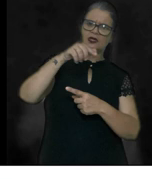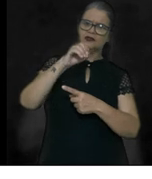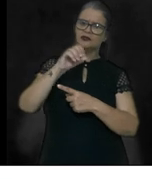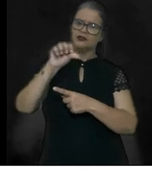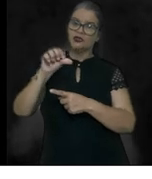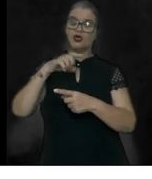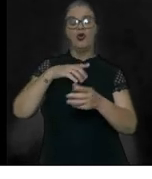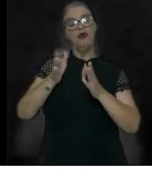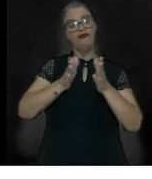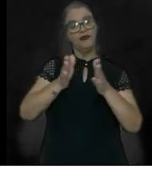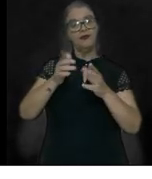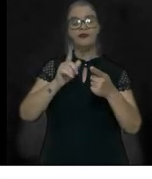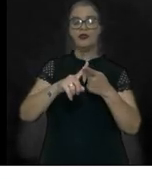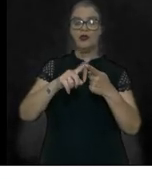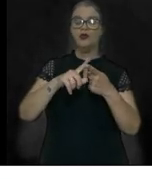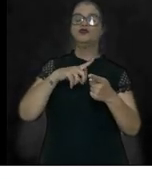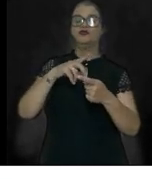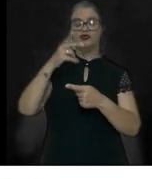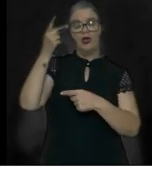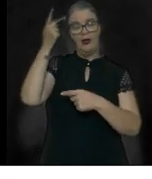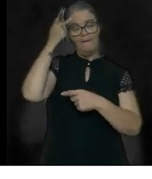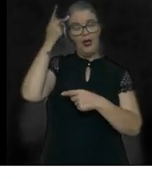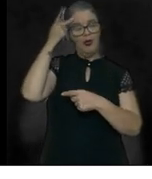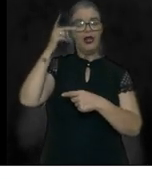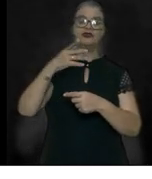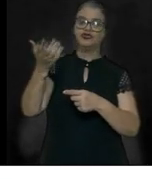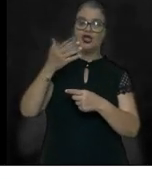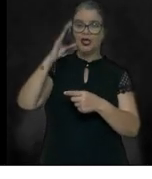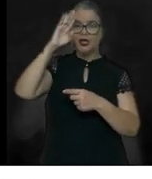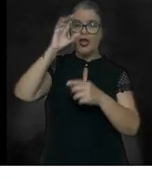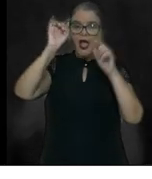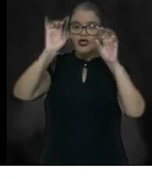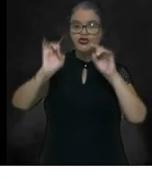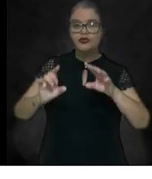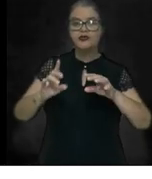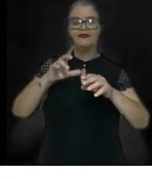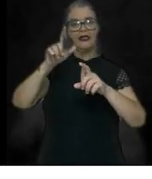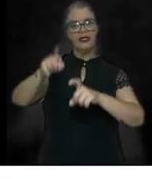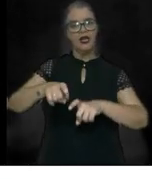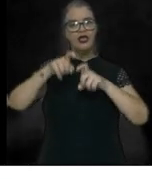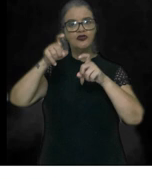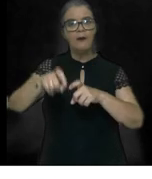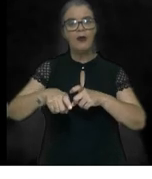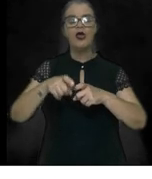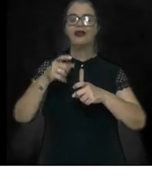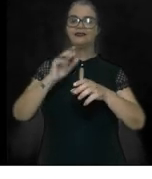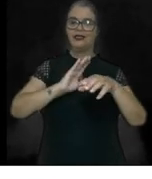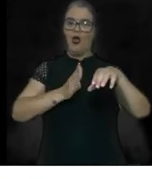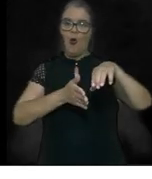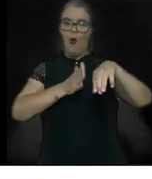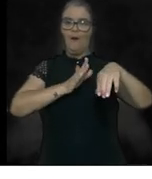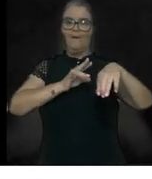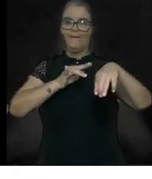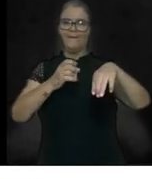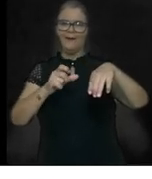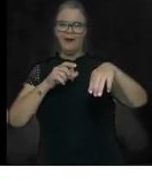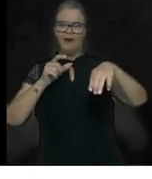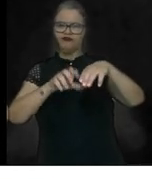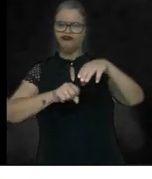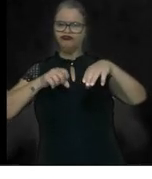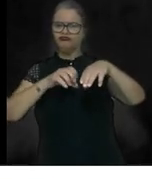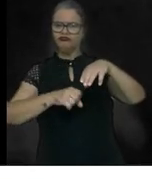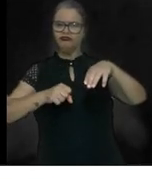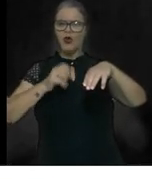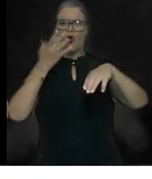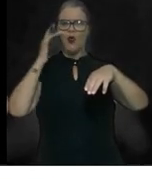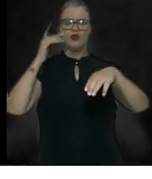bandeireiros paulistas queriam exclusividade na exploração das minas de ouro descobertas por